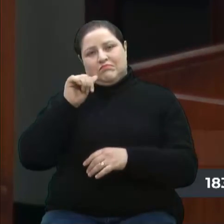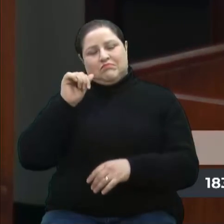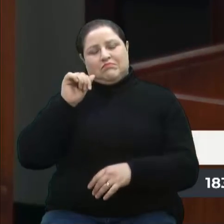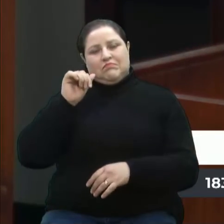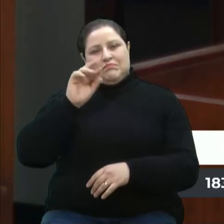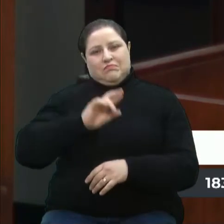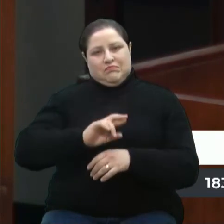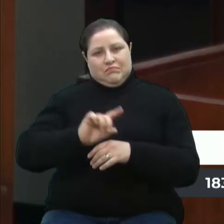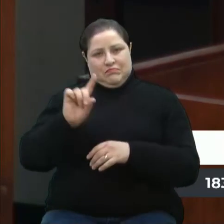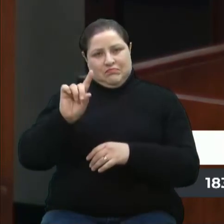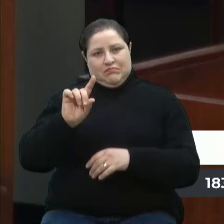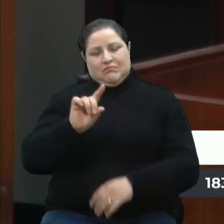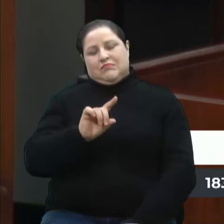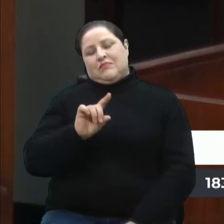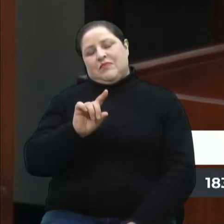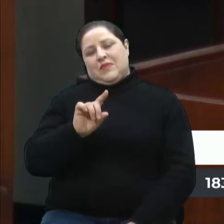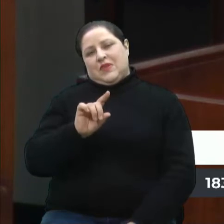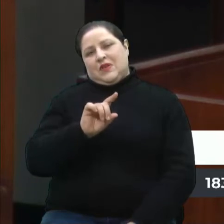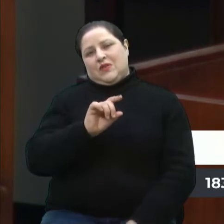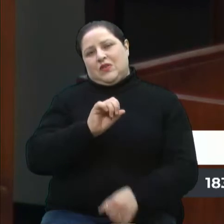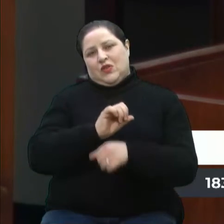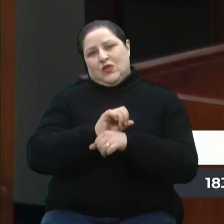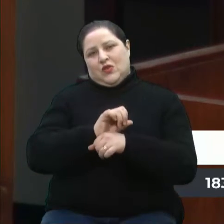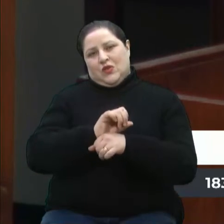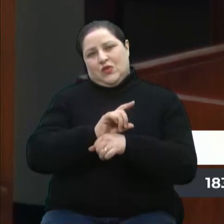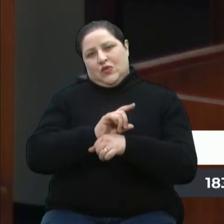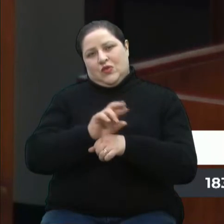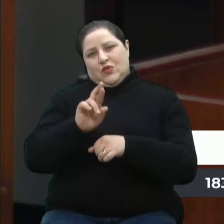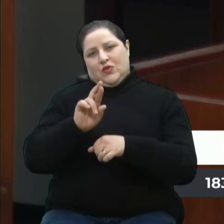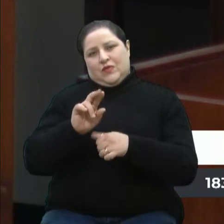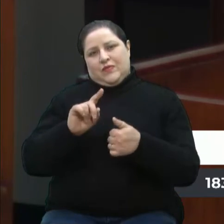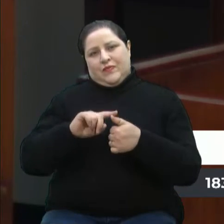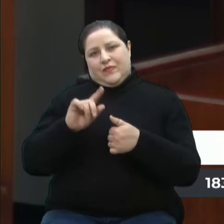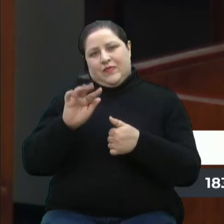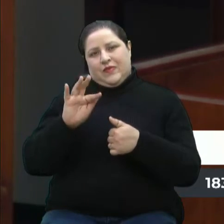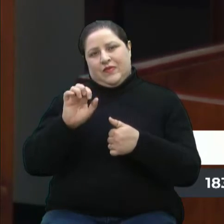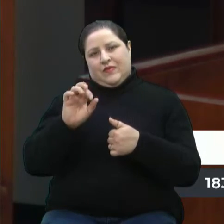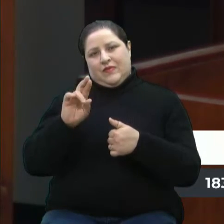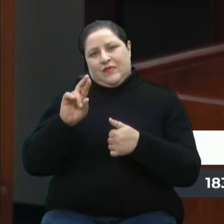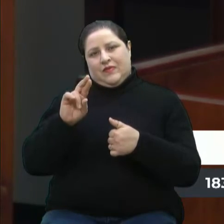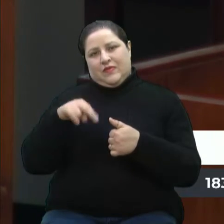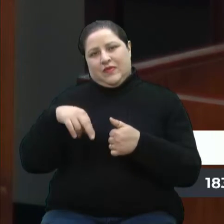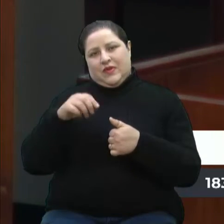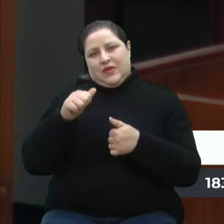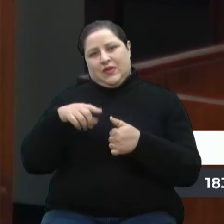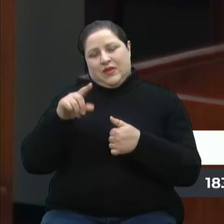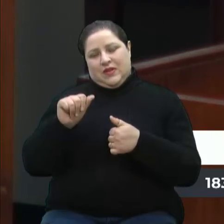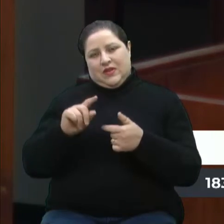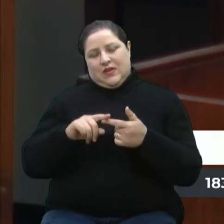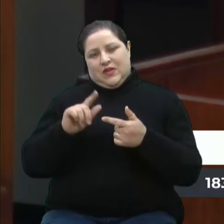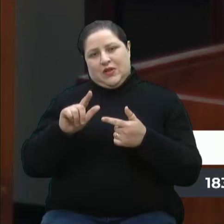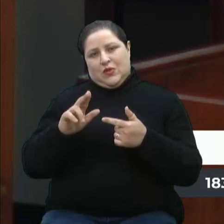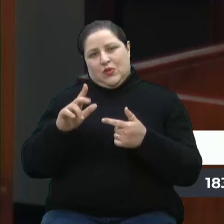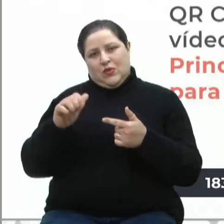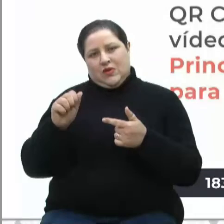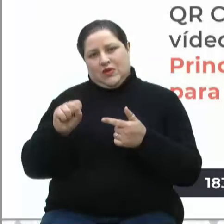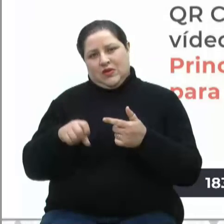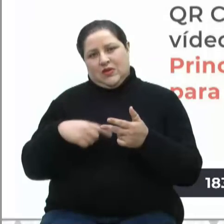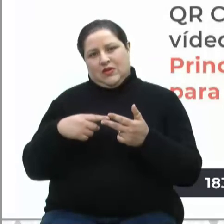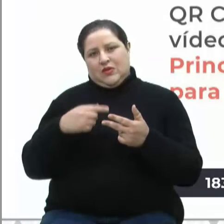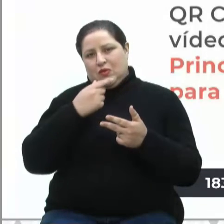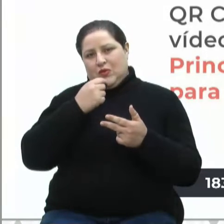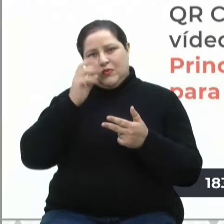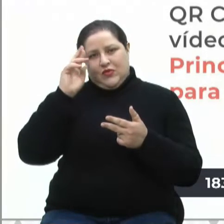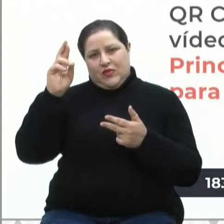o doutor Frederico, o João Inácio, o Pires Lucas, o Edson Borowski, também nosso chefe de cartório, enfim. Um baita time que me orgulha que esteja